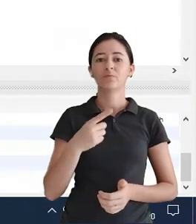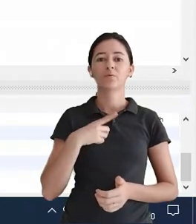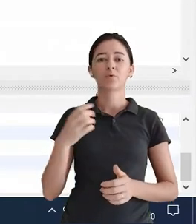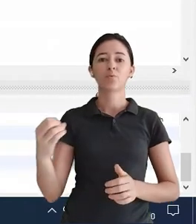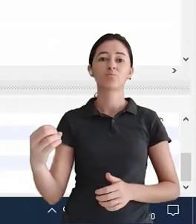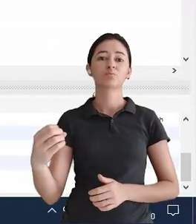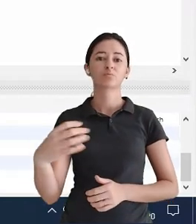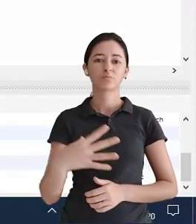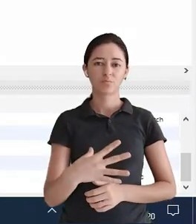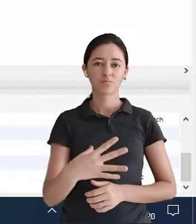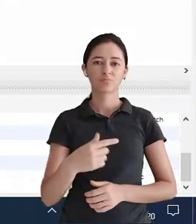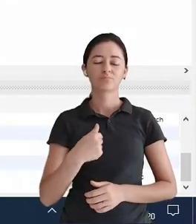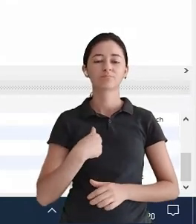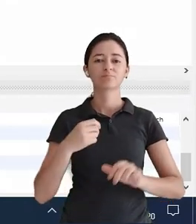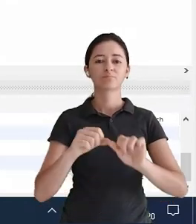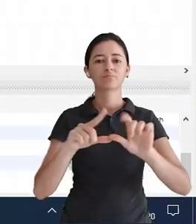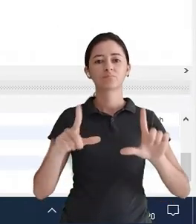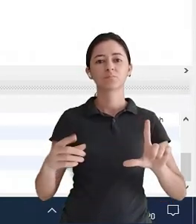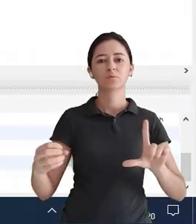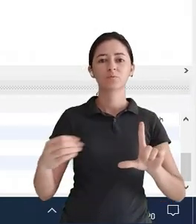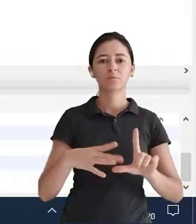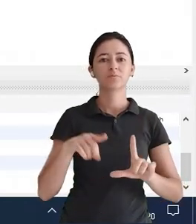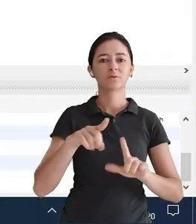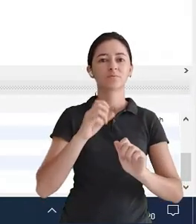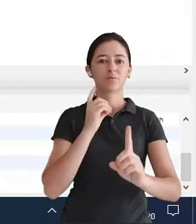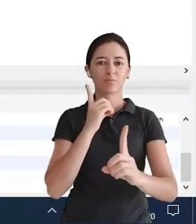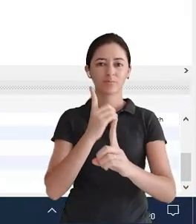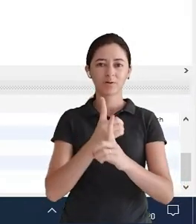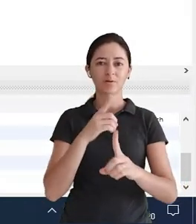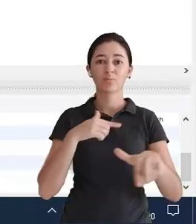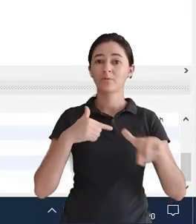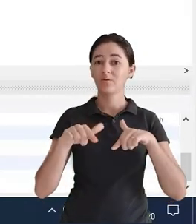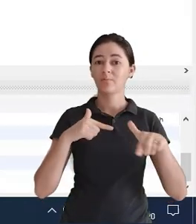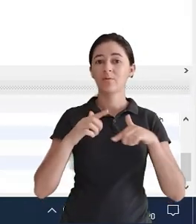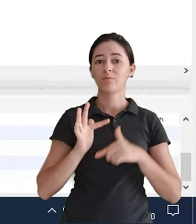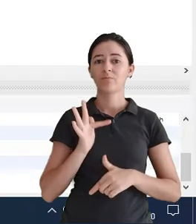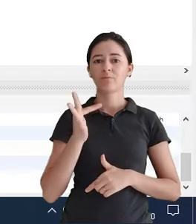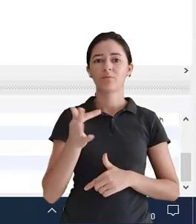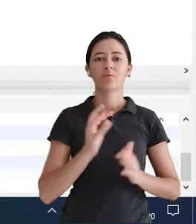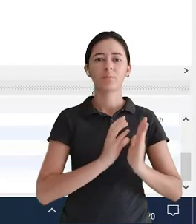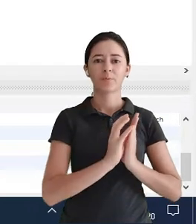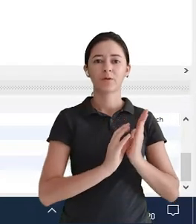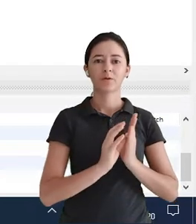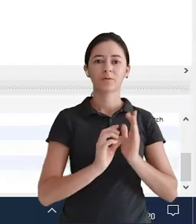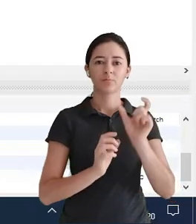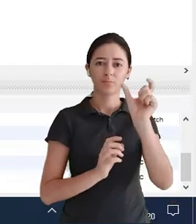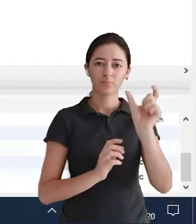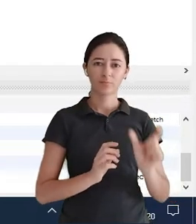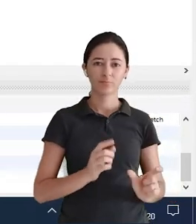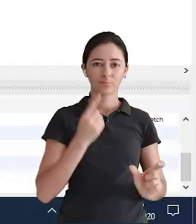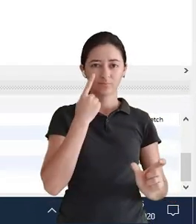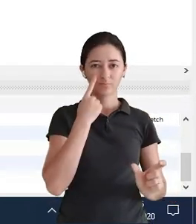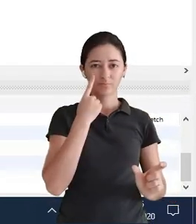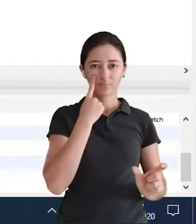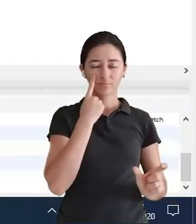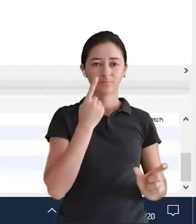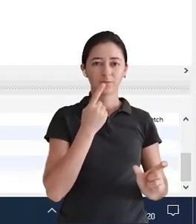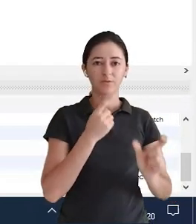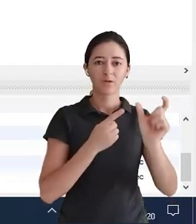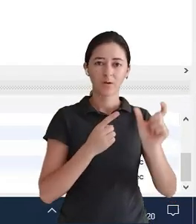script aqui não Eu vou abrir um novo script Aqui ó Do lado Então é isso O vocês vão encontrar Na vida real Vocês vão encontrar O banco de dados Aqui ó